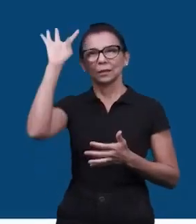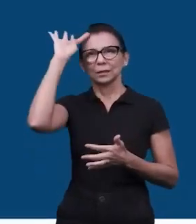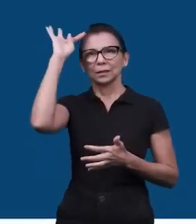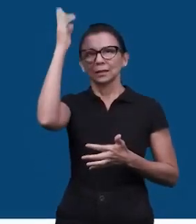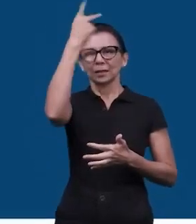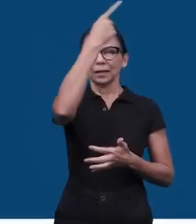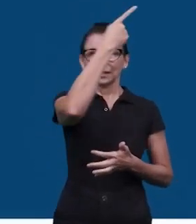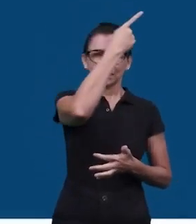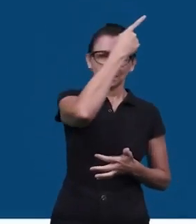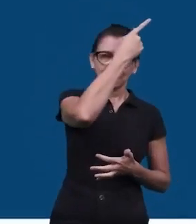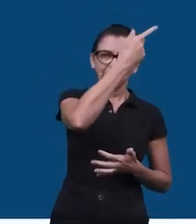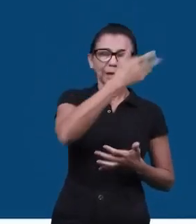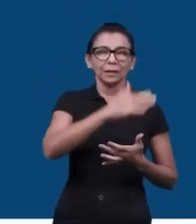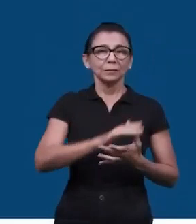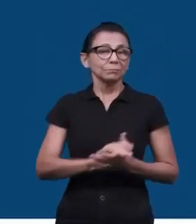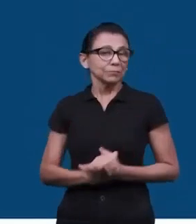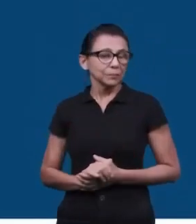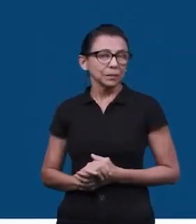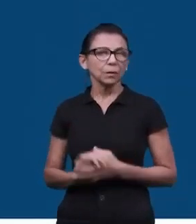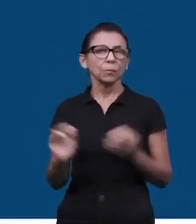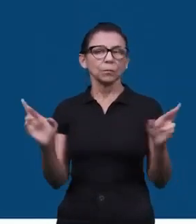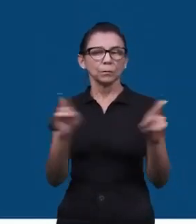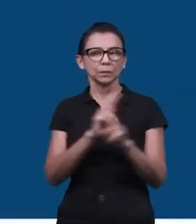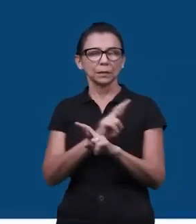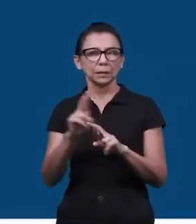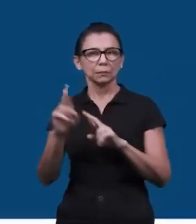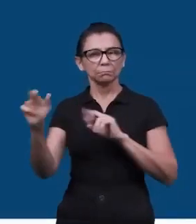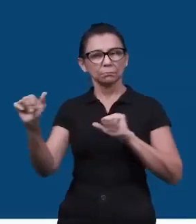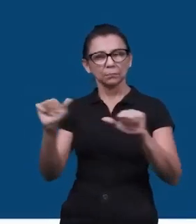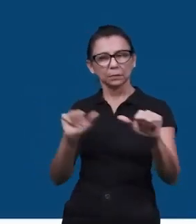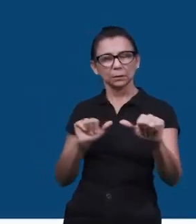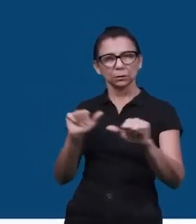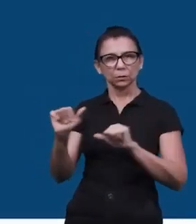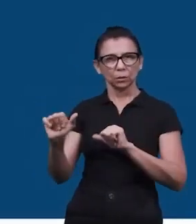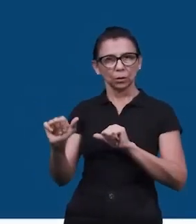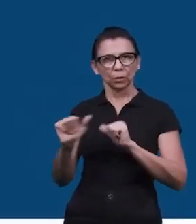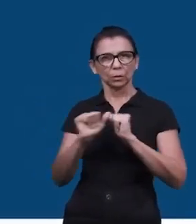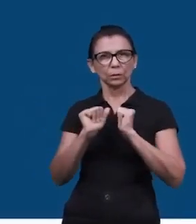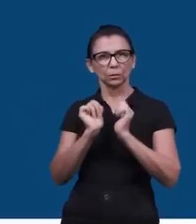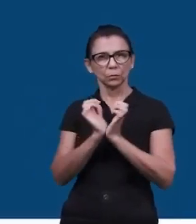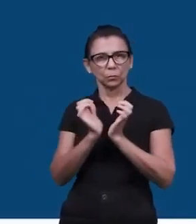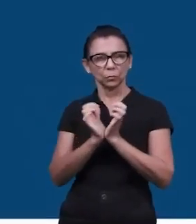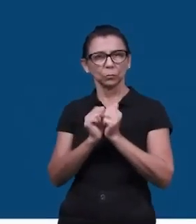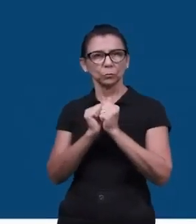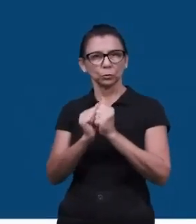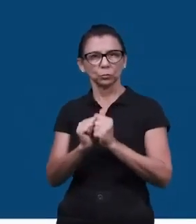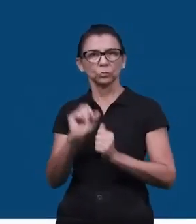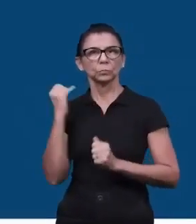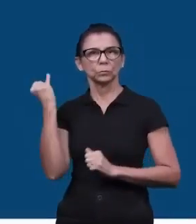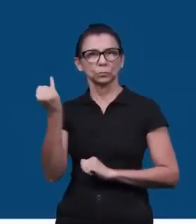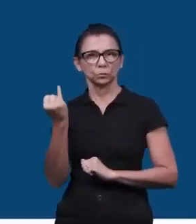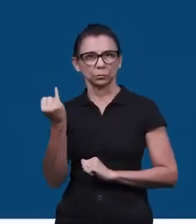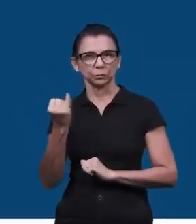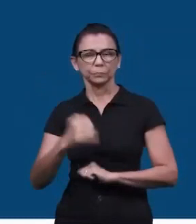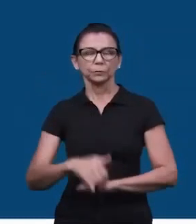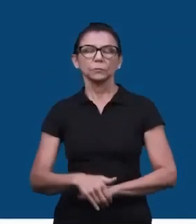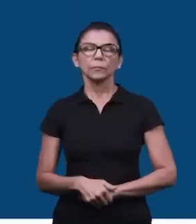vezes não têm informação, então os professores orientam. Então essa troca, esse trabalho em conjunto é muito importante.